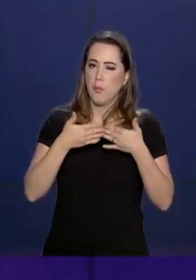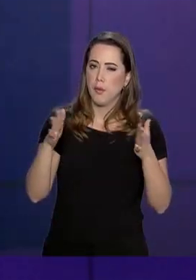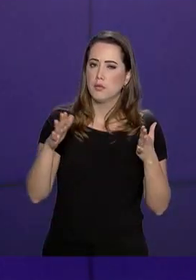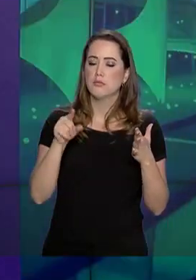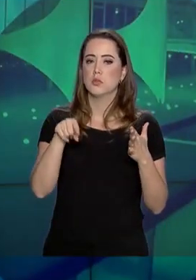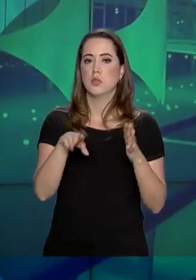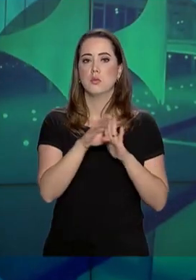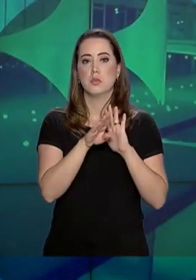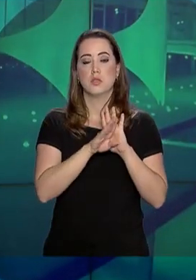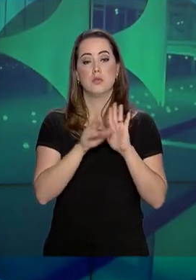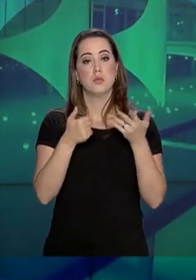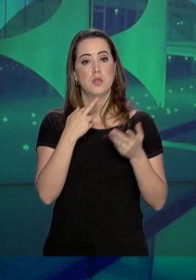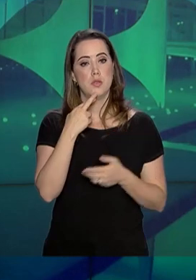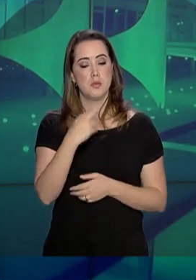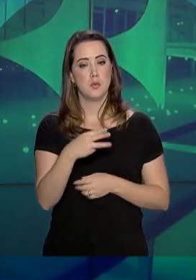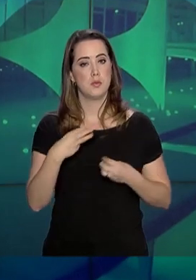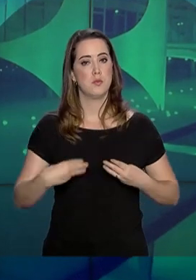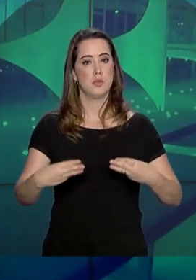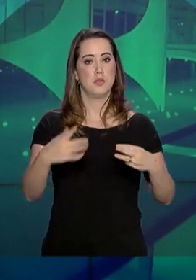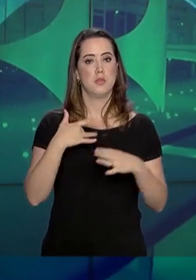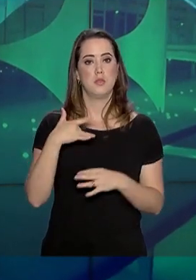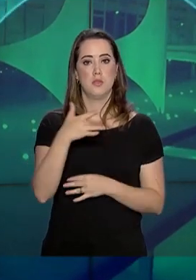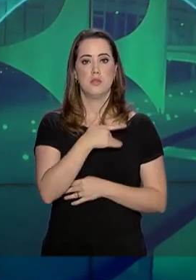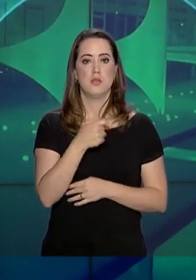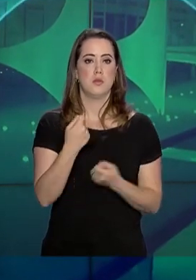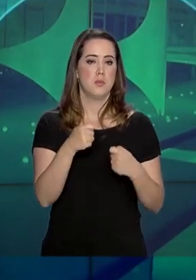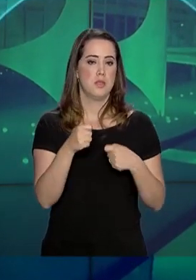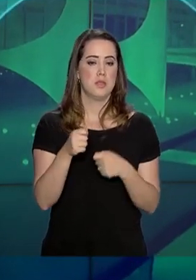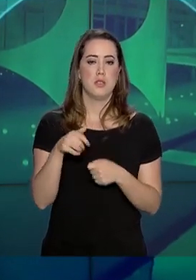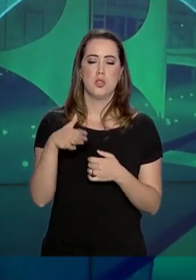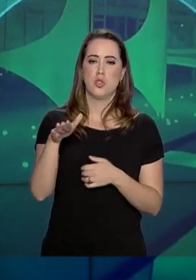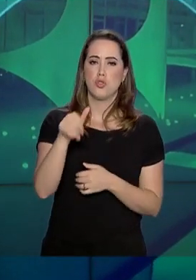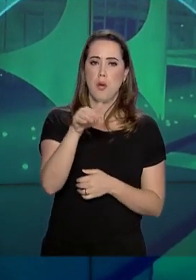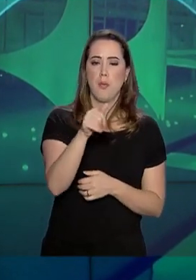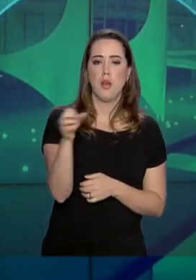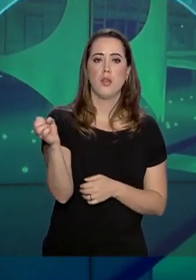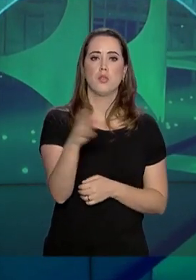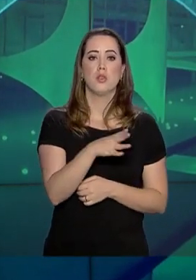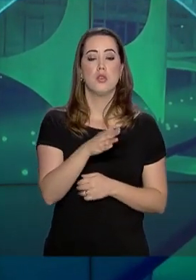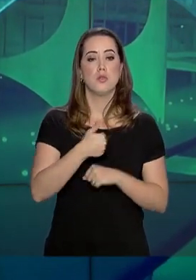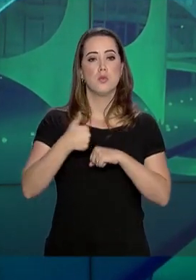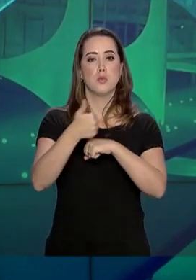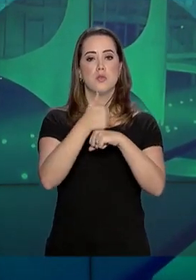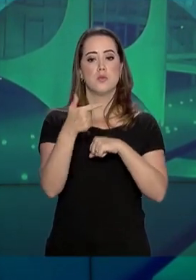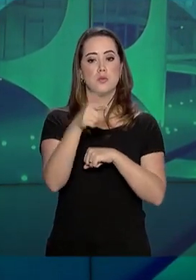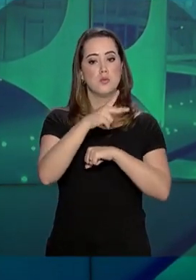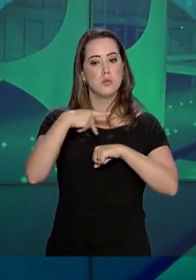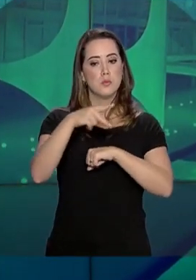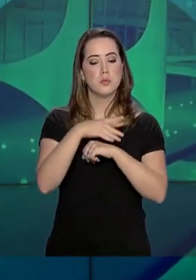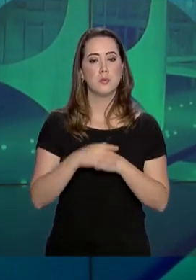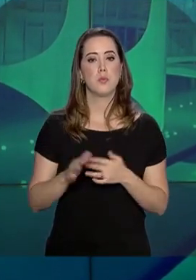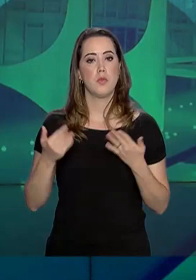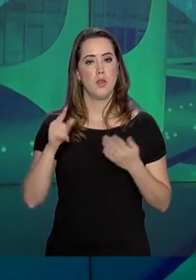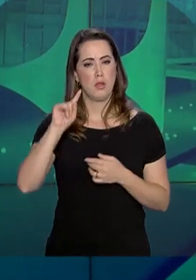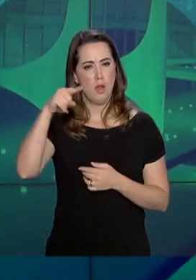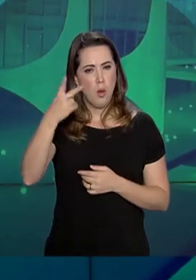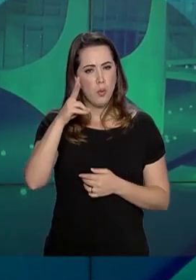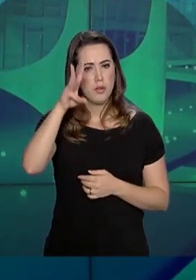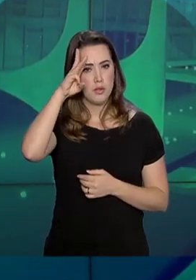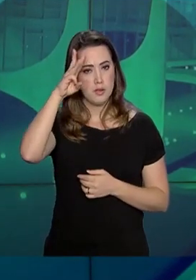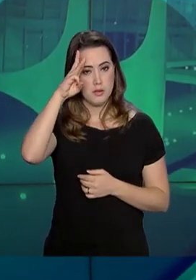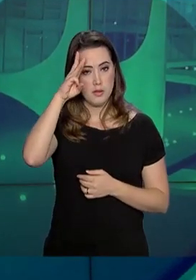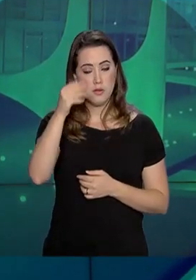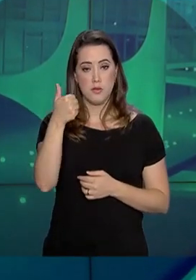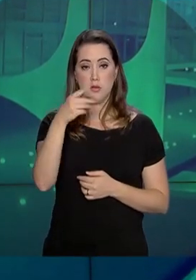programa. Com esse resultado, o Ministério da Saúde não deve abrir chamada para profissionais de outros países. Na próxima terça